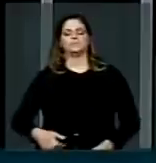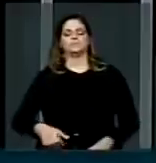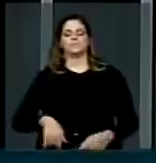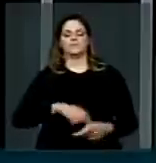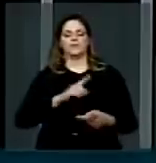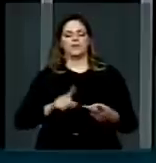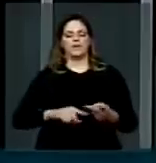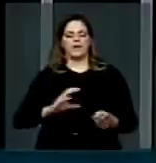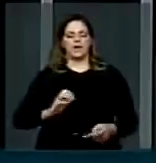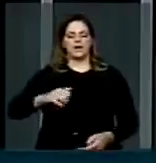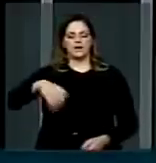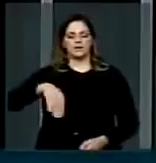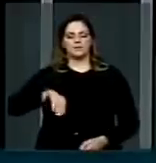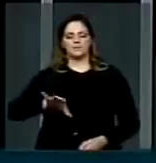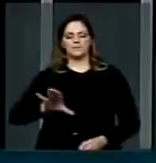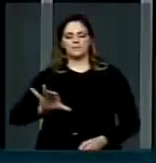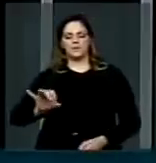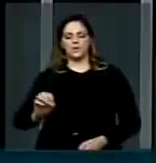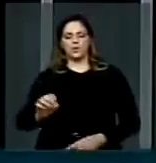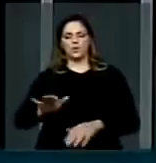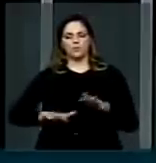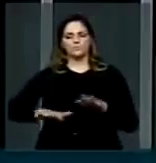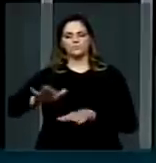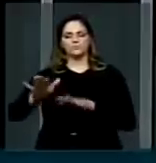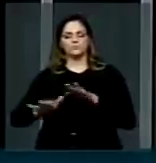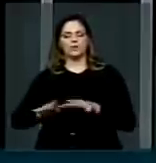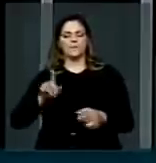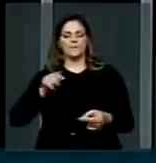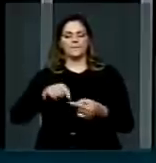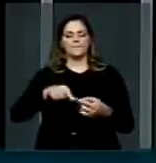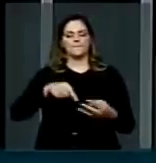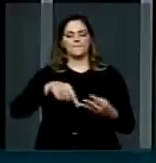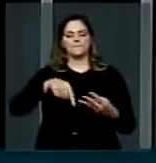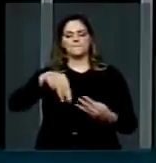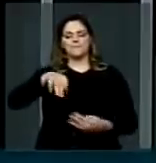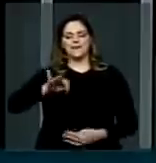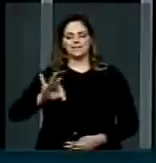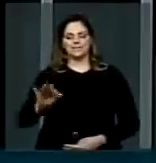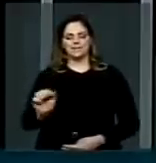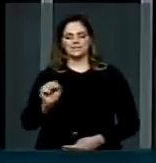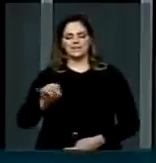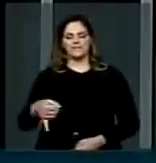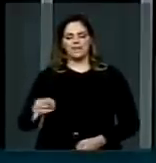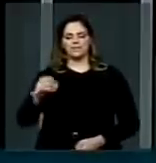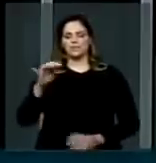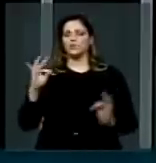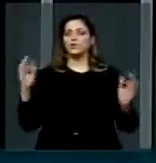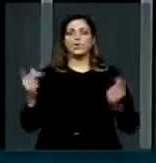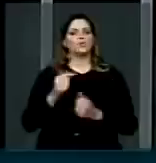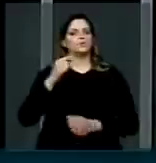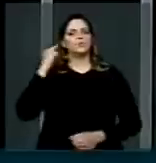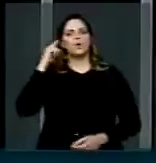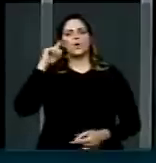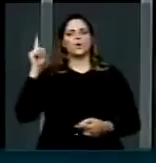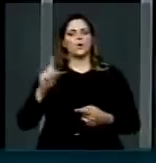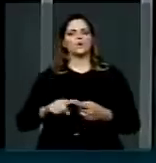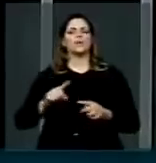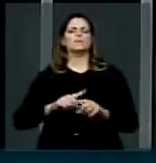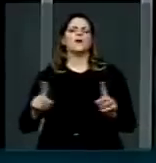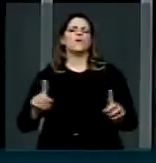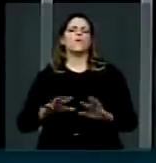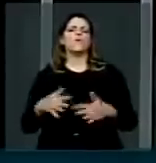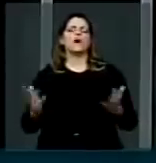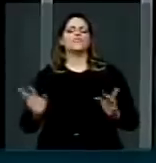câmbio flutuante, câmbio flutuante e metas de inflação. Então, todo mundo concorda com isso. Qual é a diferença, então, de